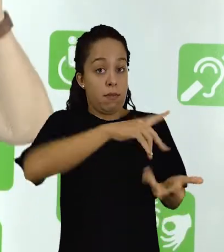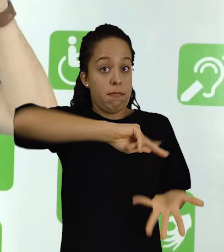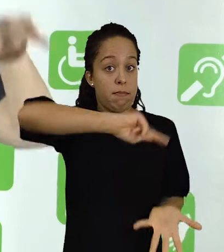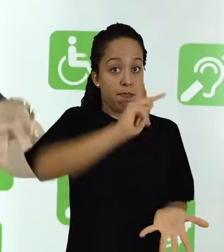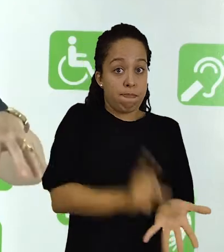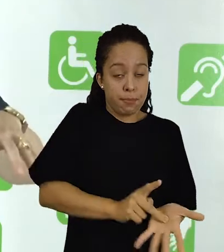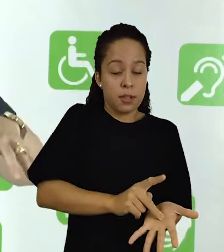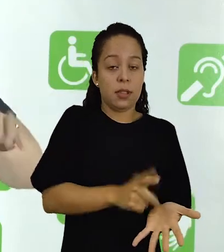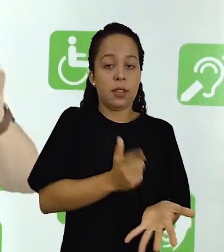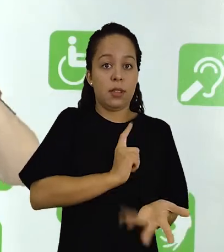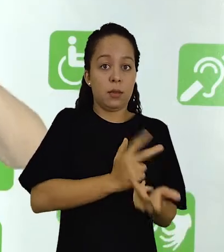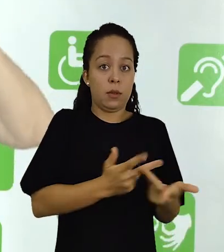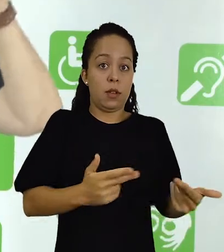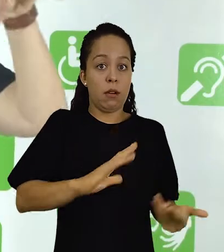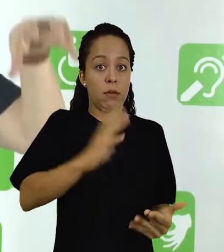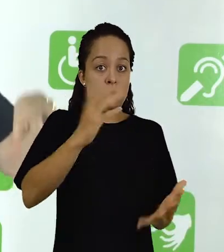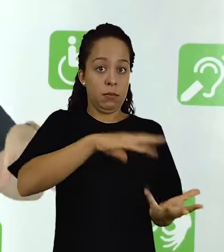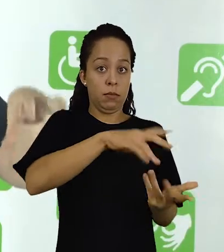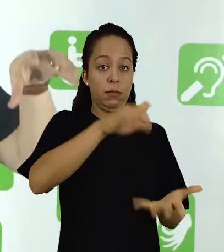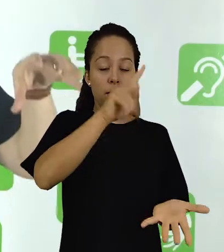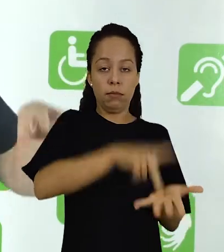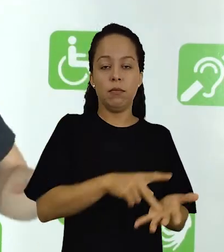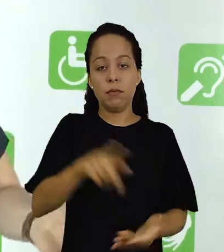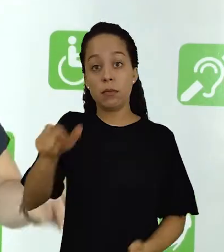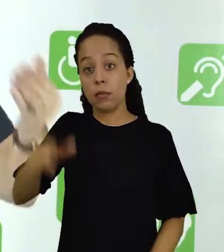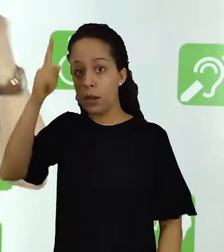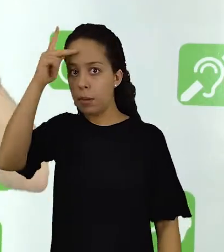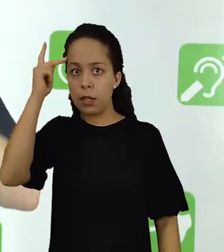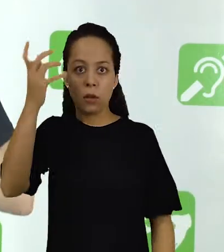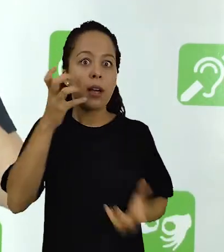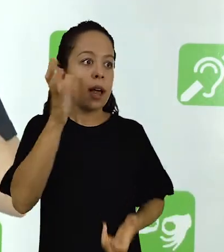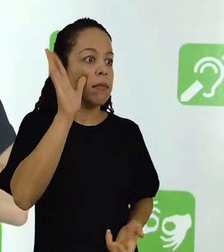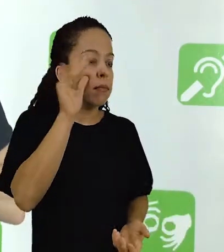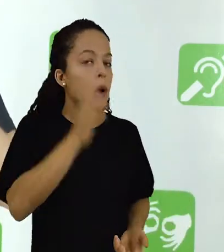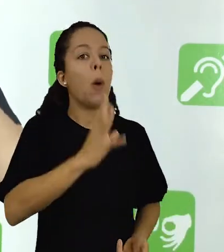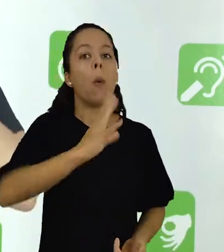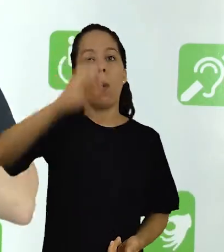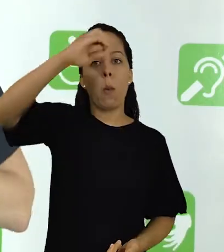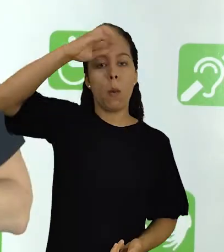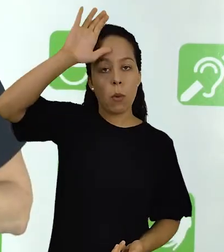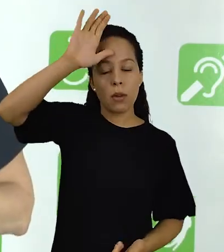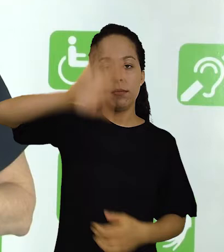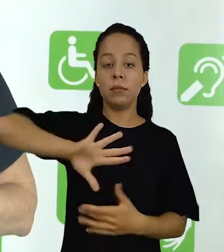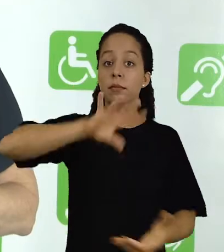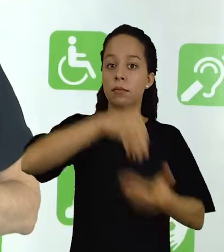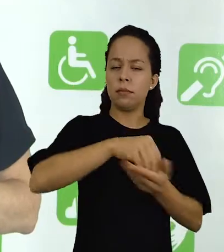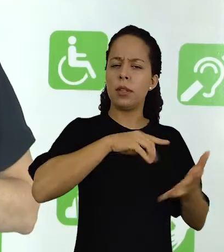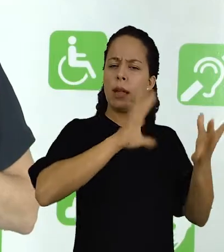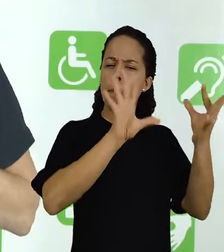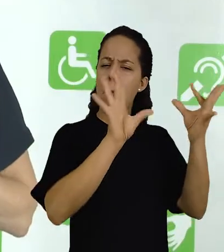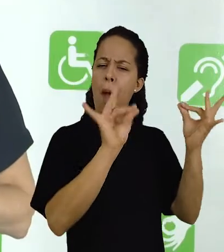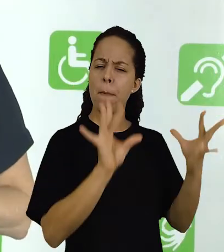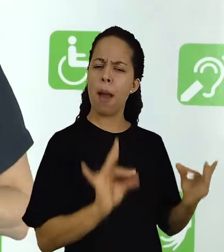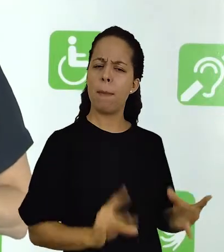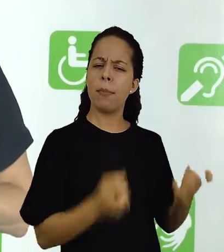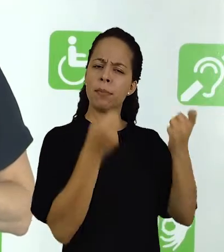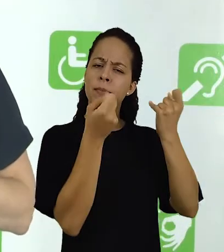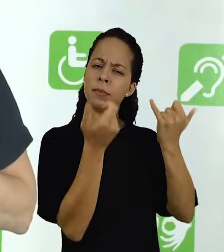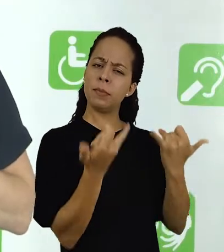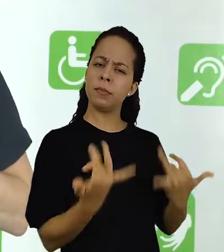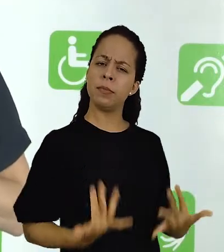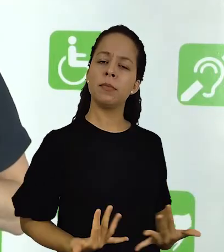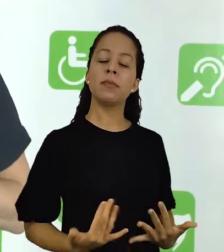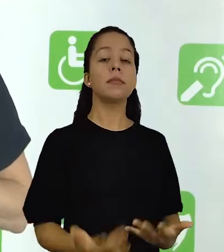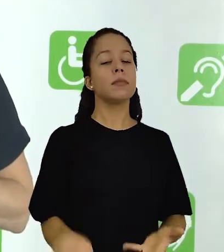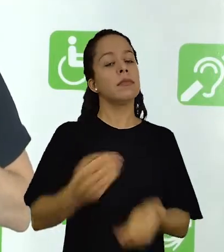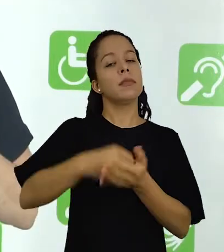mundo real, entre o que acontece no mundo real e o sujeito que busca o conhecimento. Ela é descritiva e